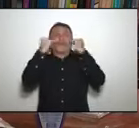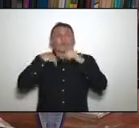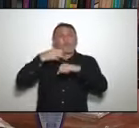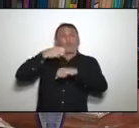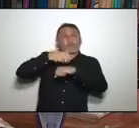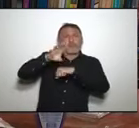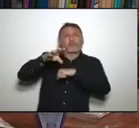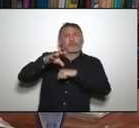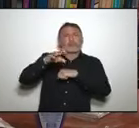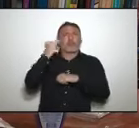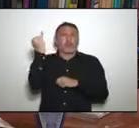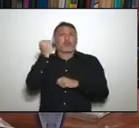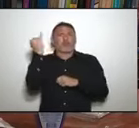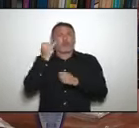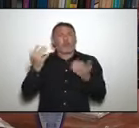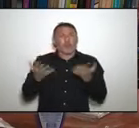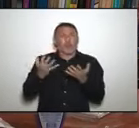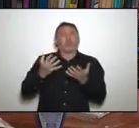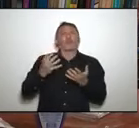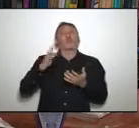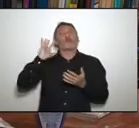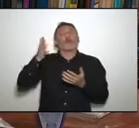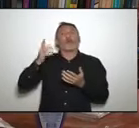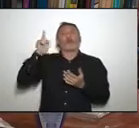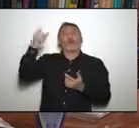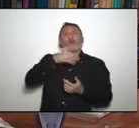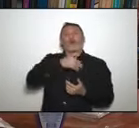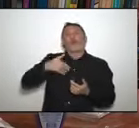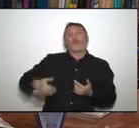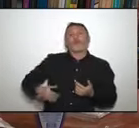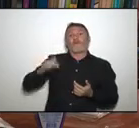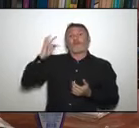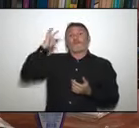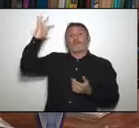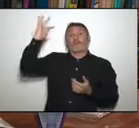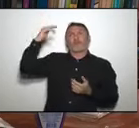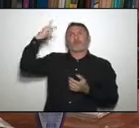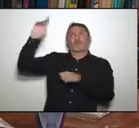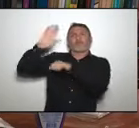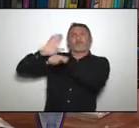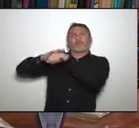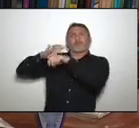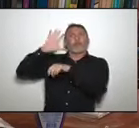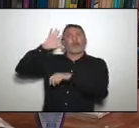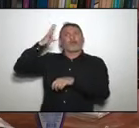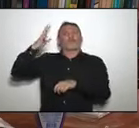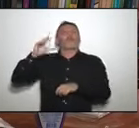também julgo ser importante, o governo federal tomou a decisão importante de